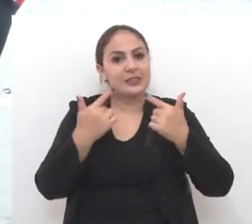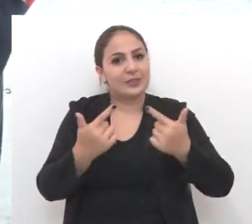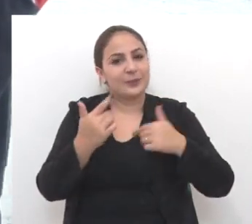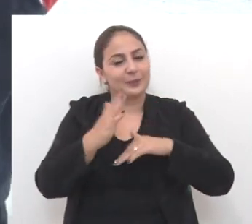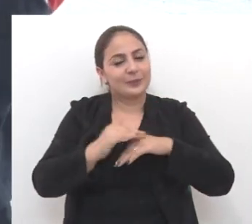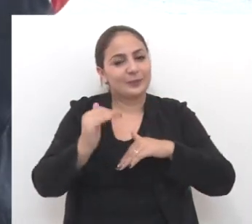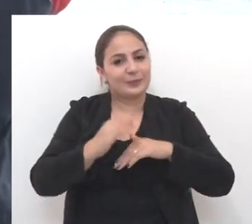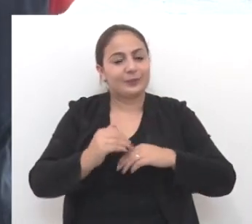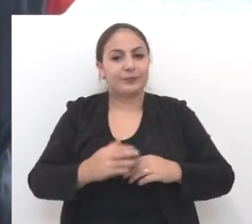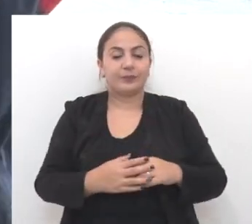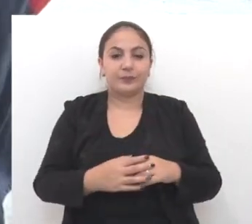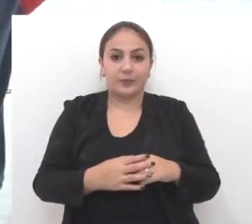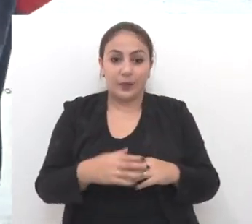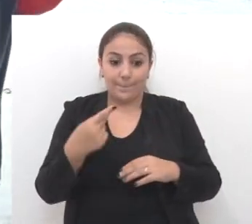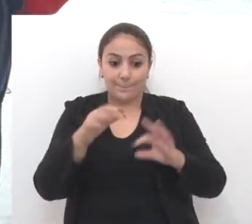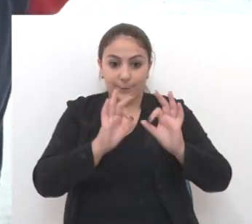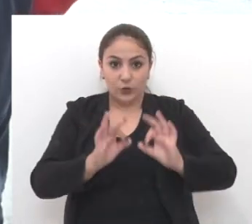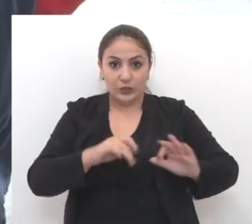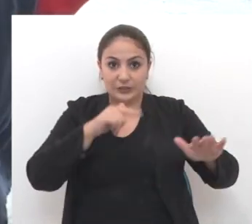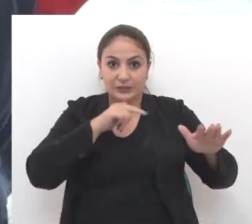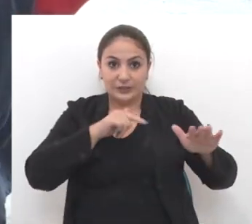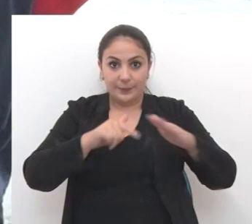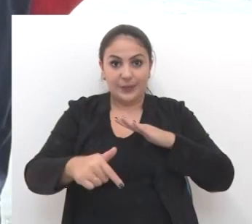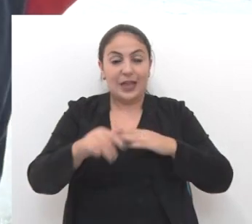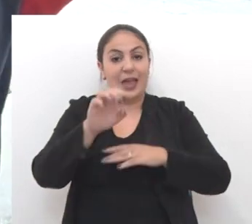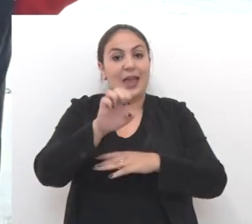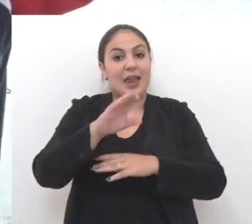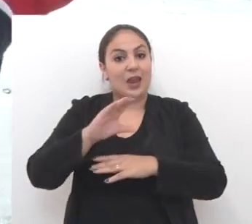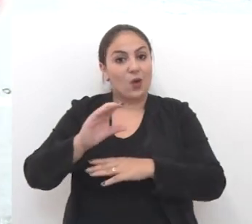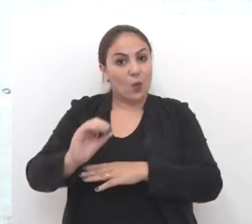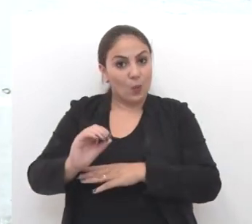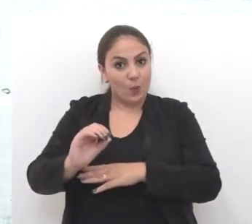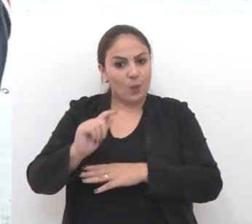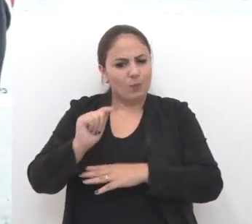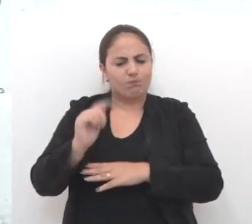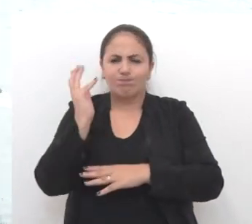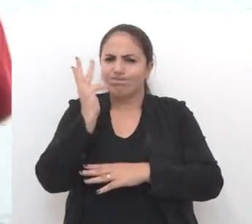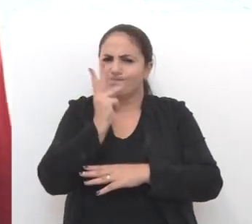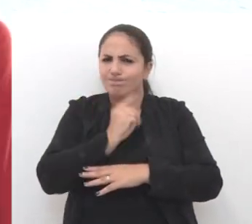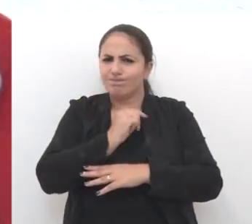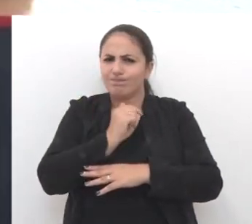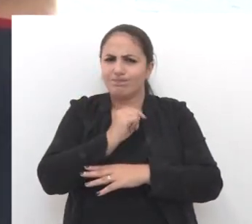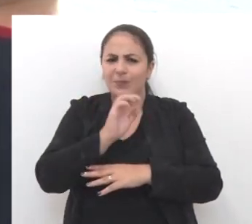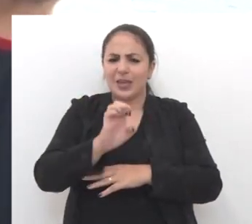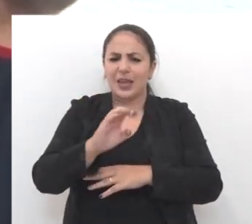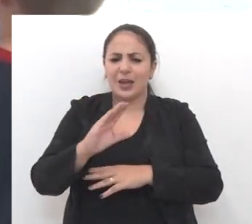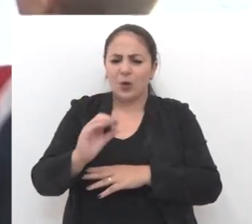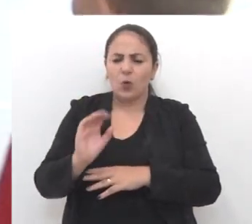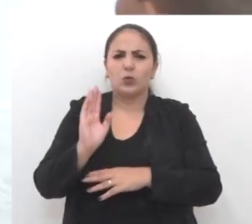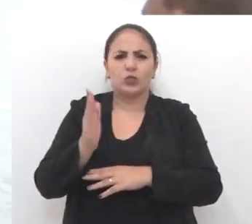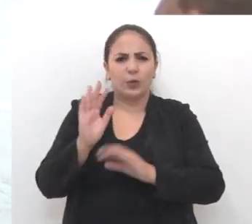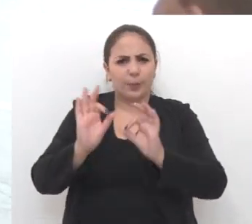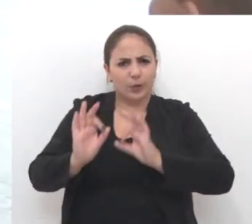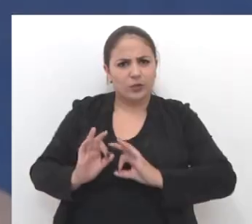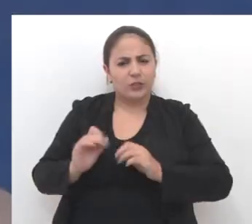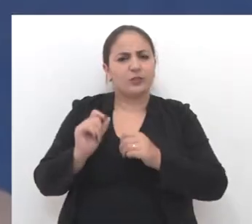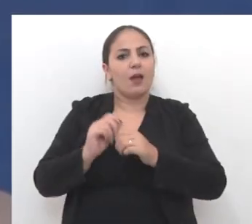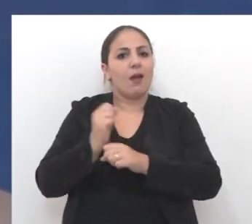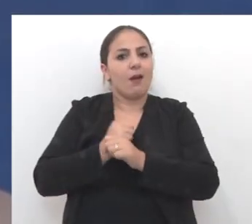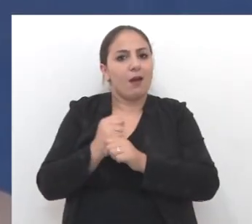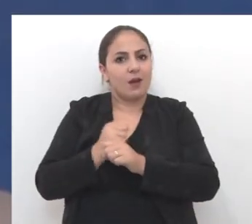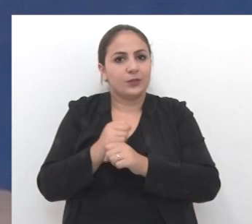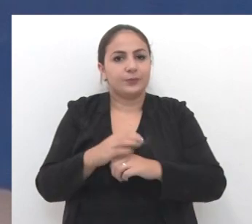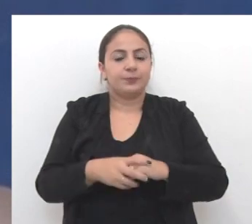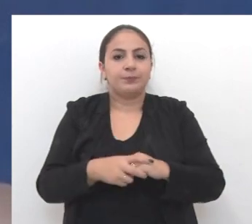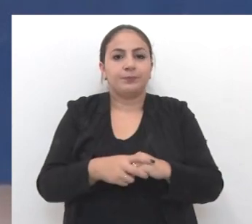atos de gentileza. Esse é um projeto da Semana Eco, e que é muito bonito, que é um projeto que eles já fazem há